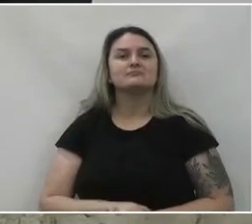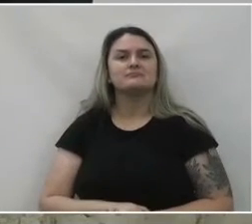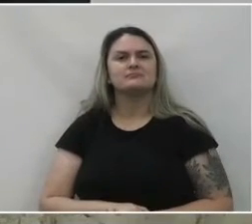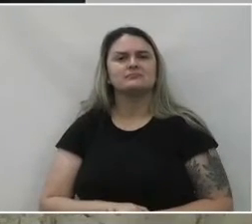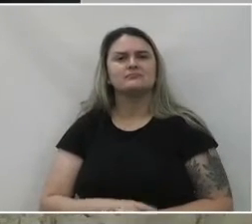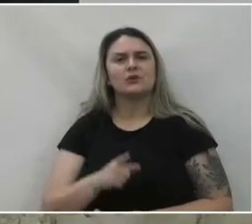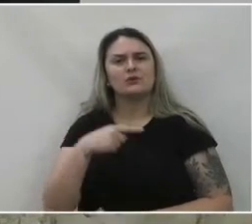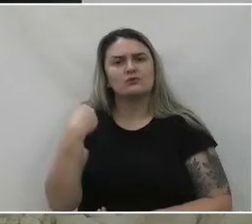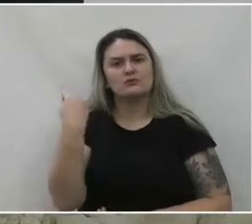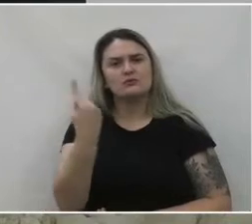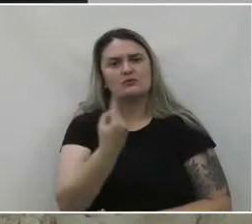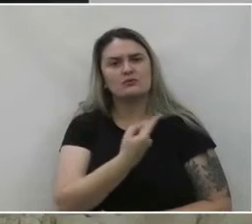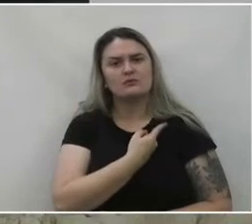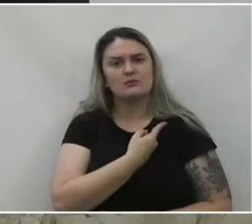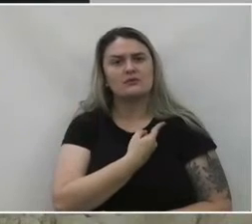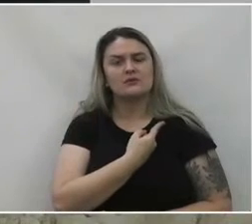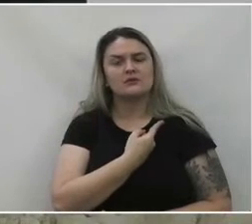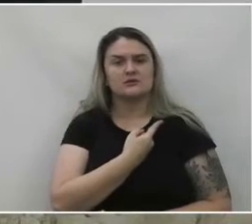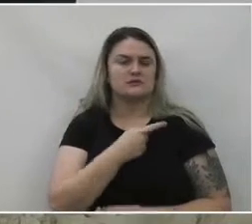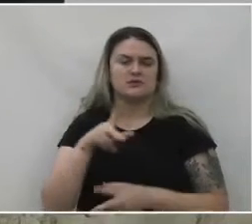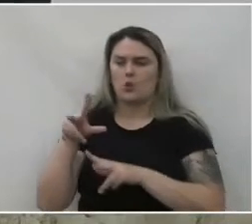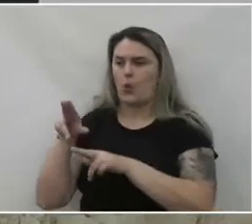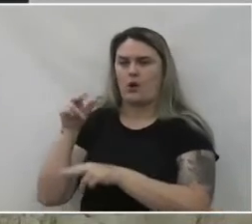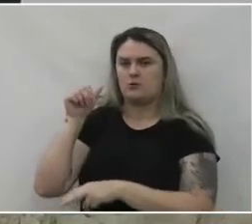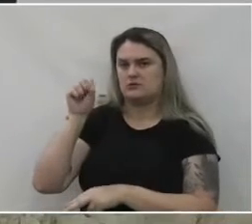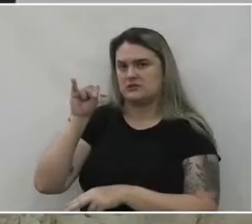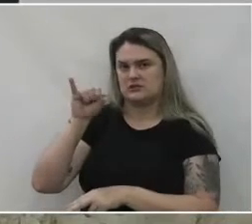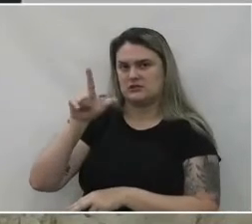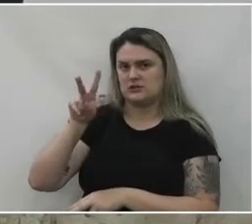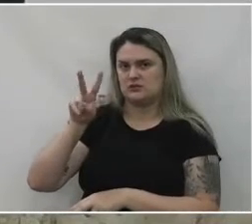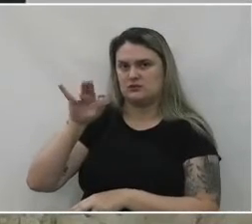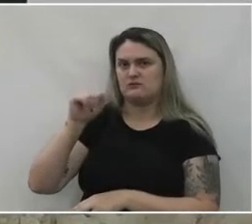Todos nós, como a Silvia colocou,